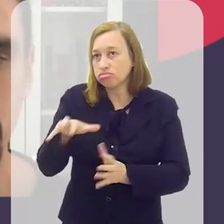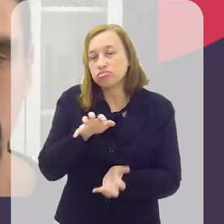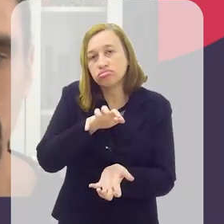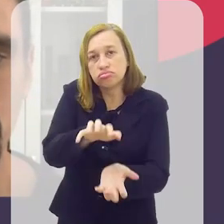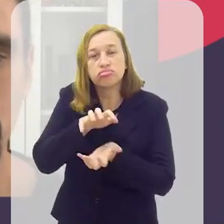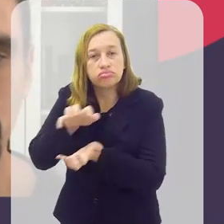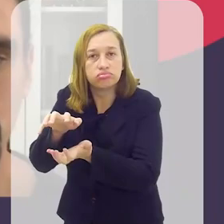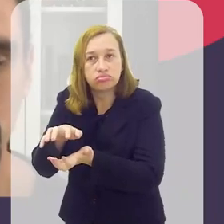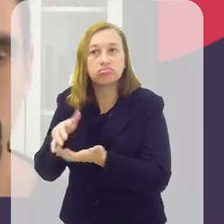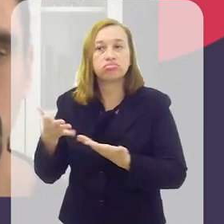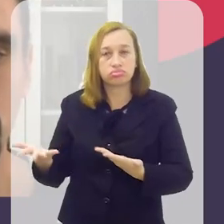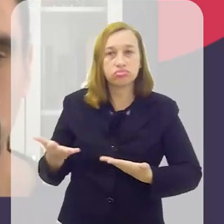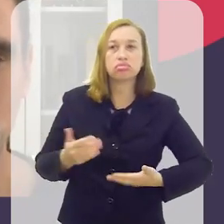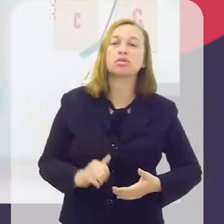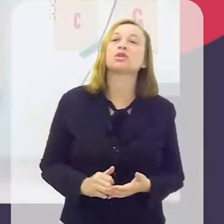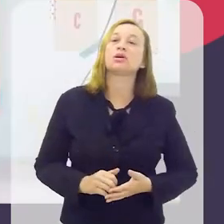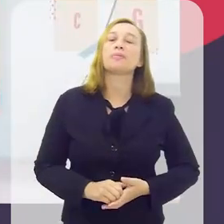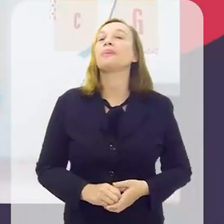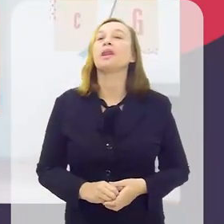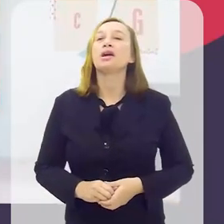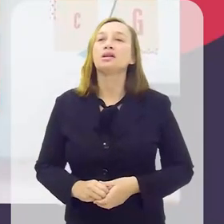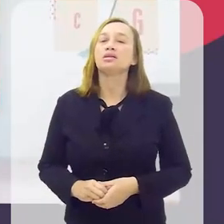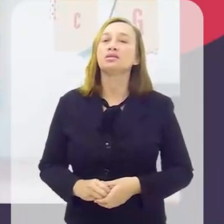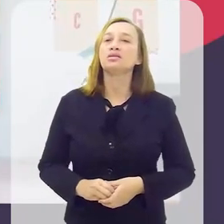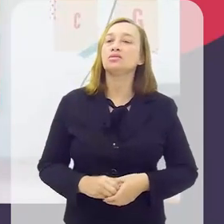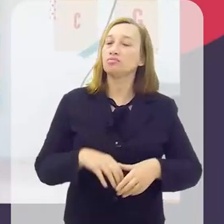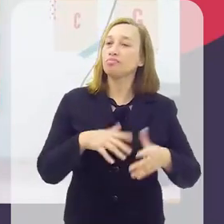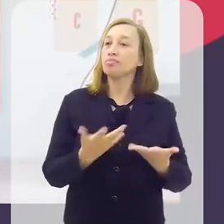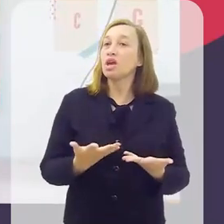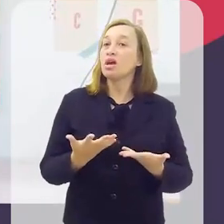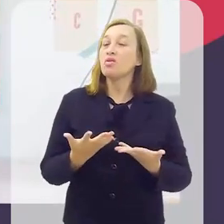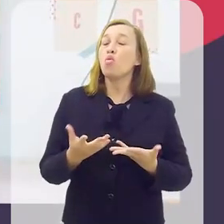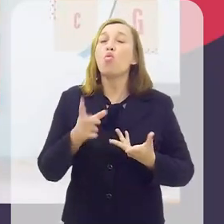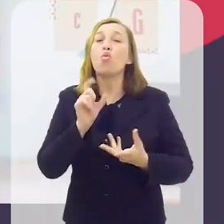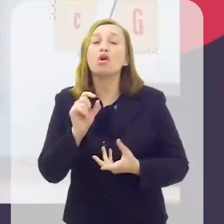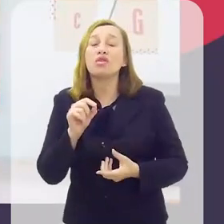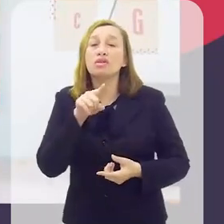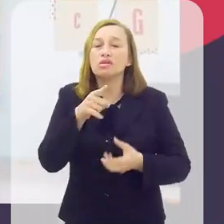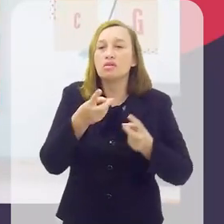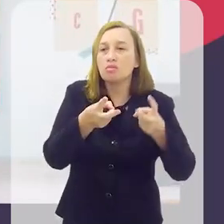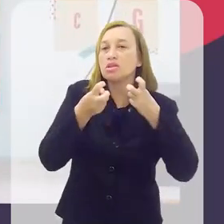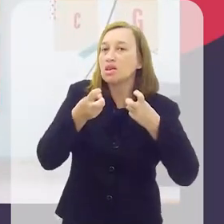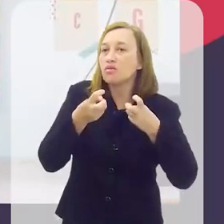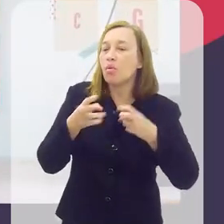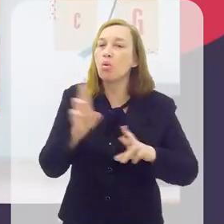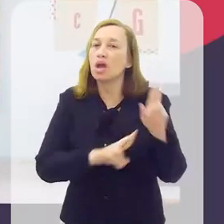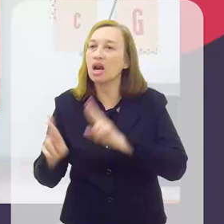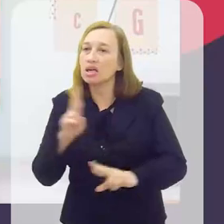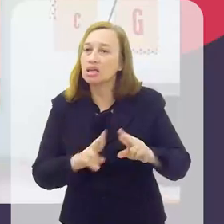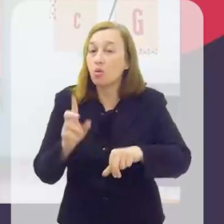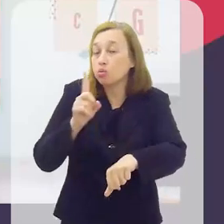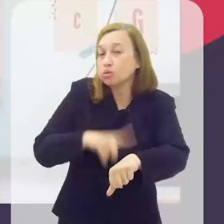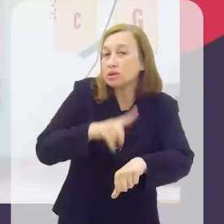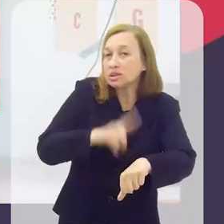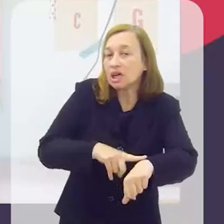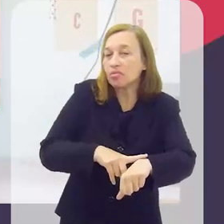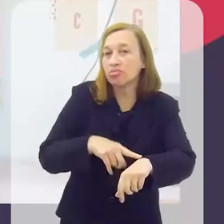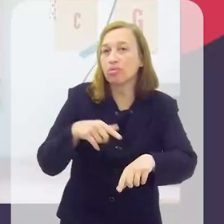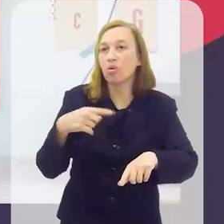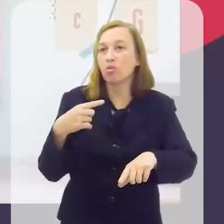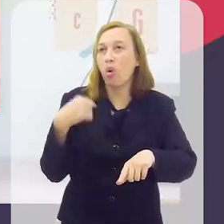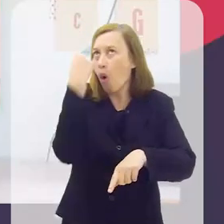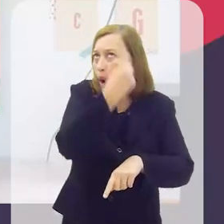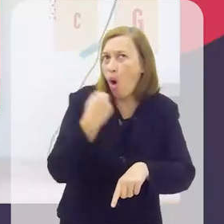da prestação de serviço, a forma da prestação de serviço desses entregadores. O que você identificou em relação a tempo de trabalho,